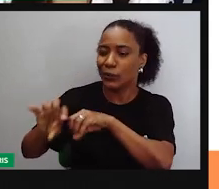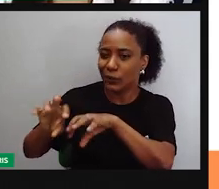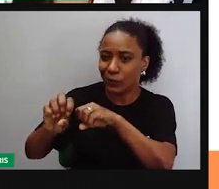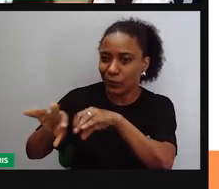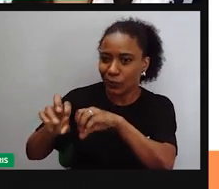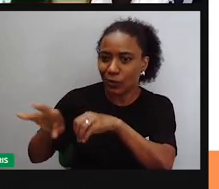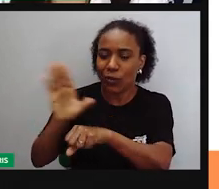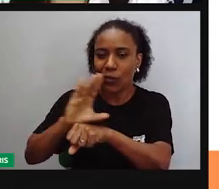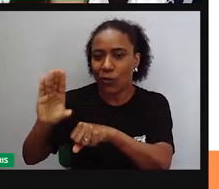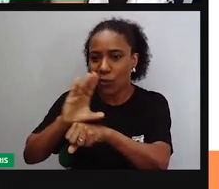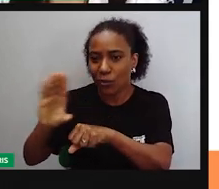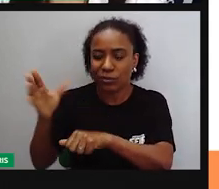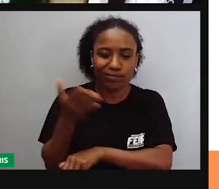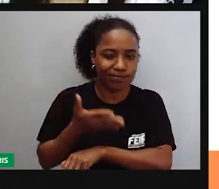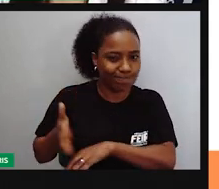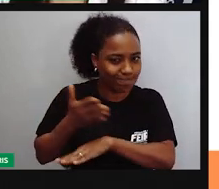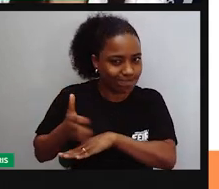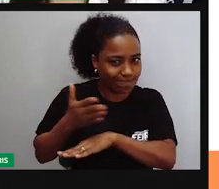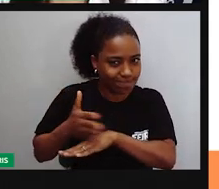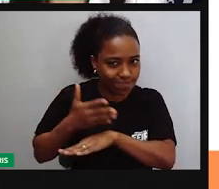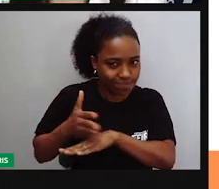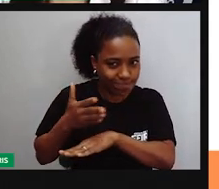cursos preparatórios.